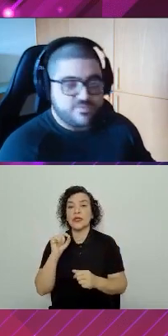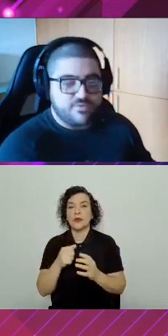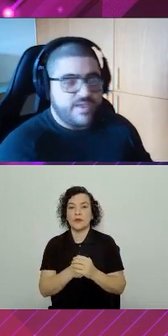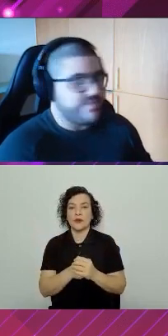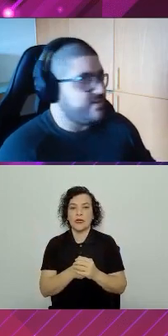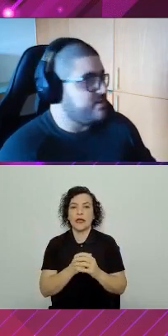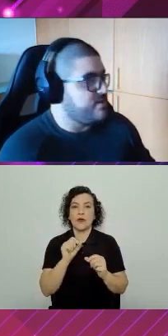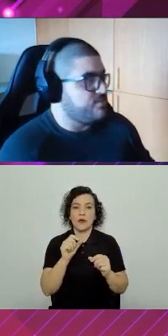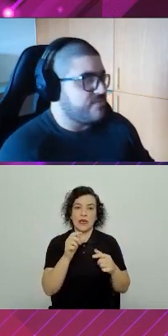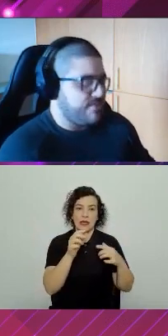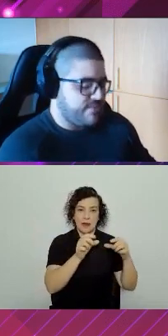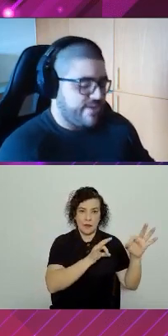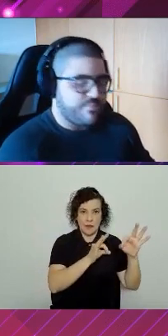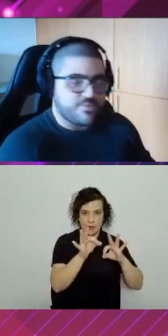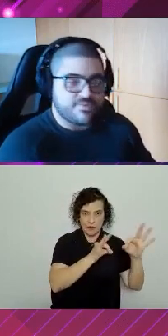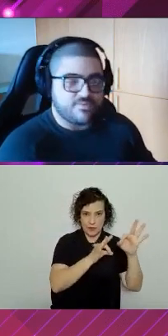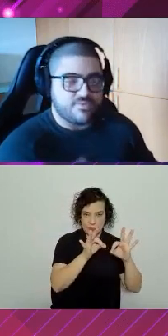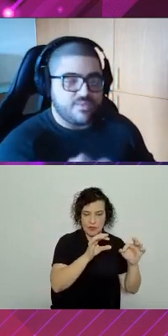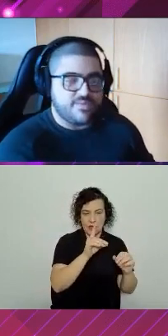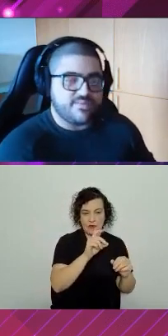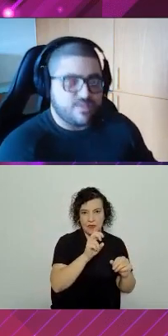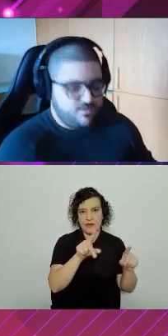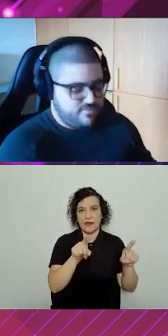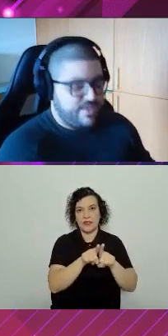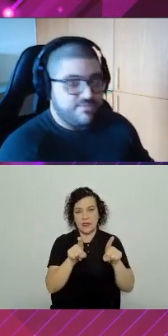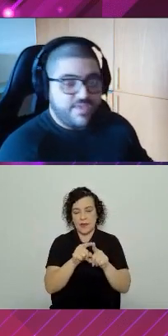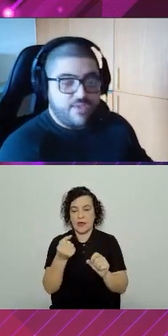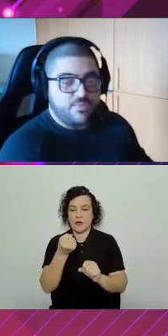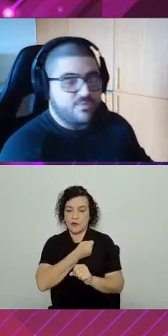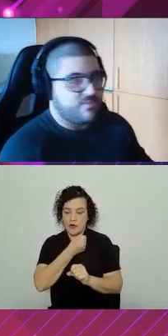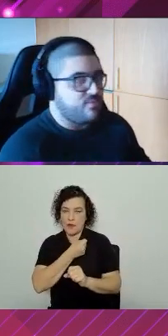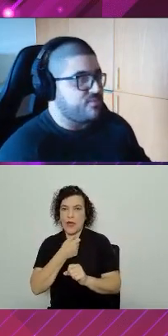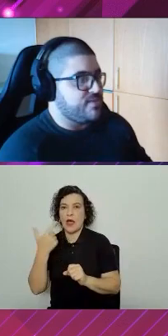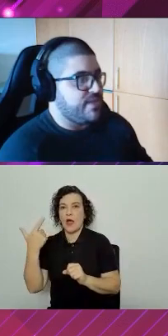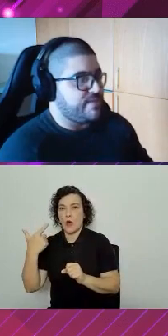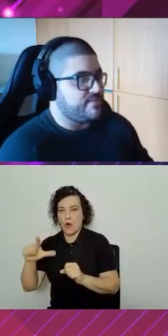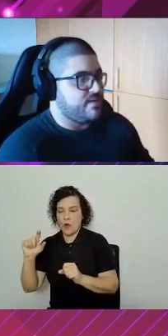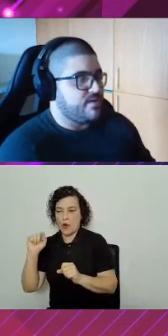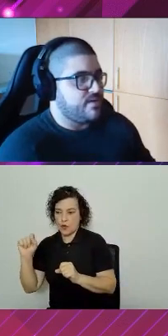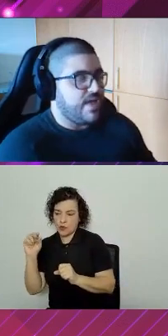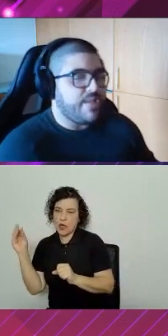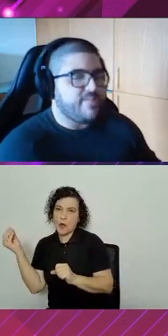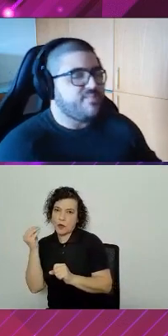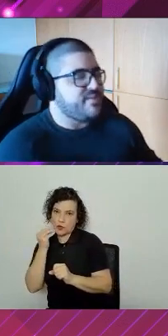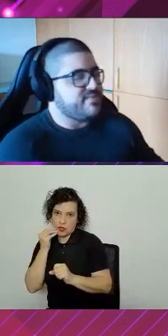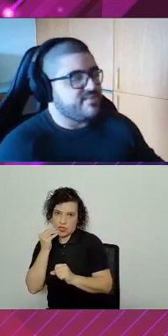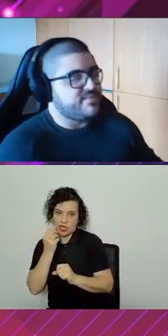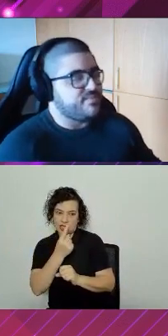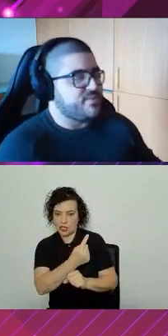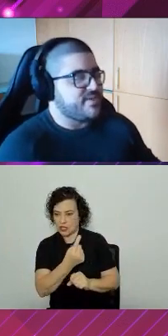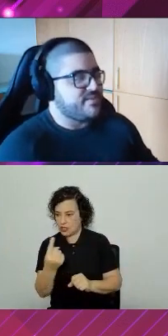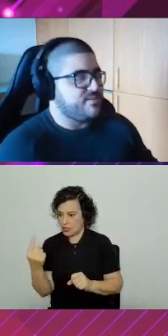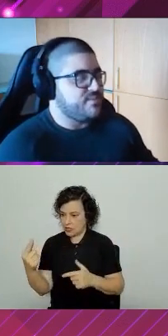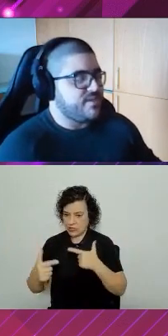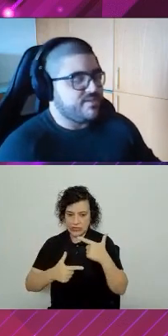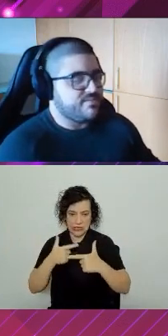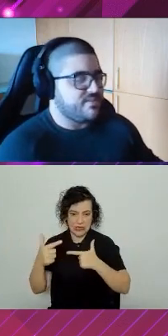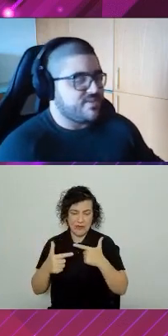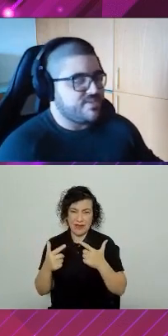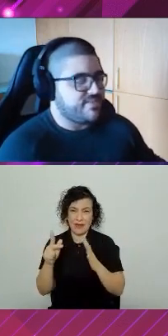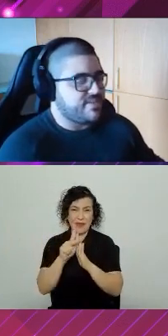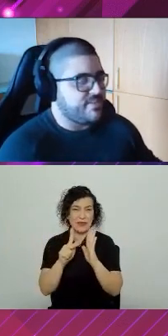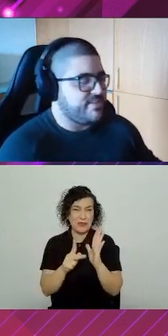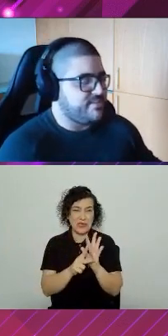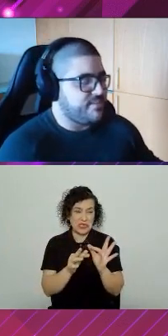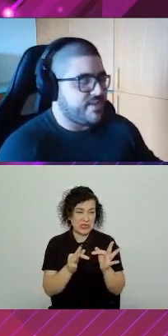um QA e uma produção do header, um dev, um QA e produção do numbers, um dev, um QA e produção do oportunidades. Ah, mas precisa ser um projeto tão pequeno,